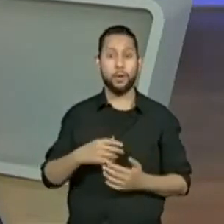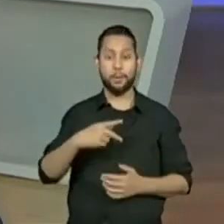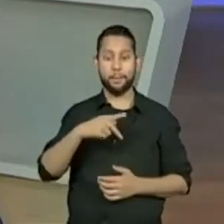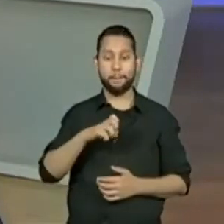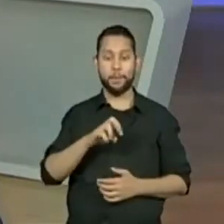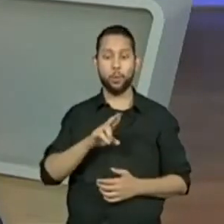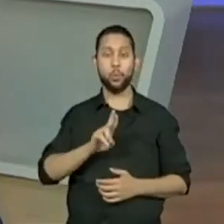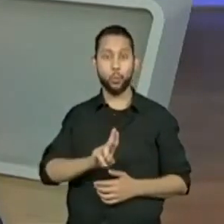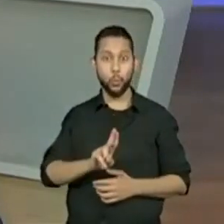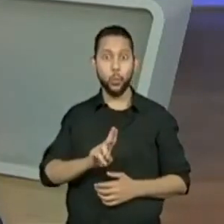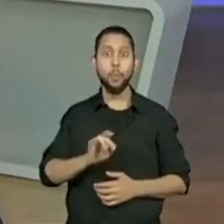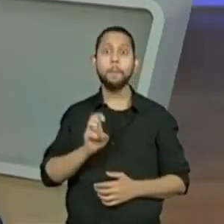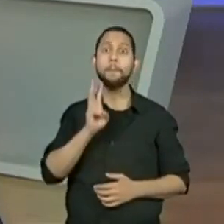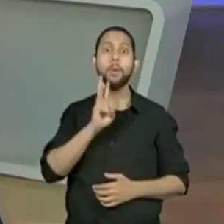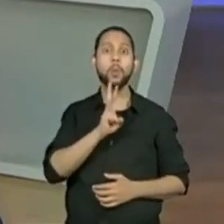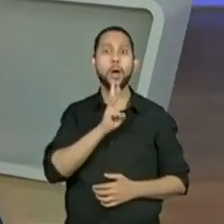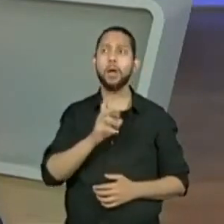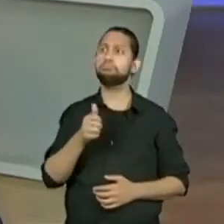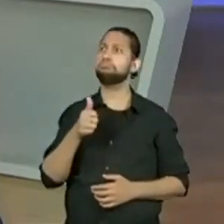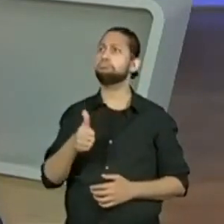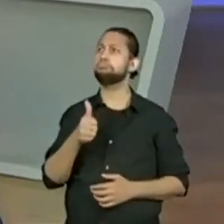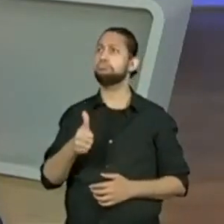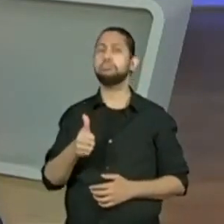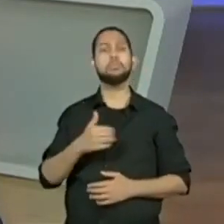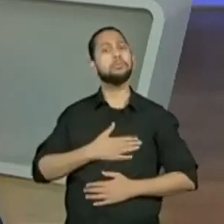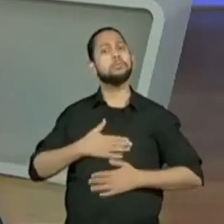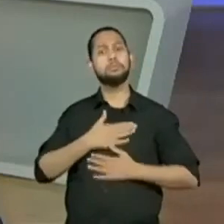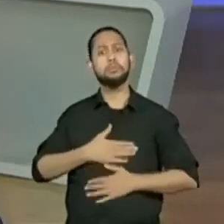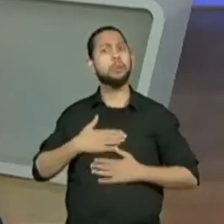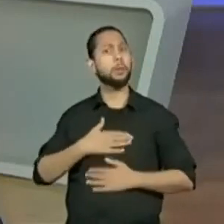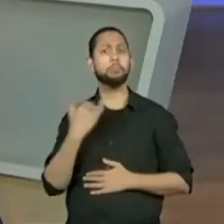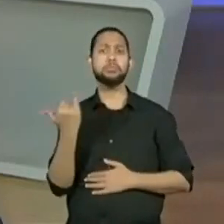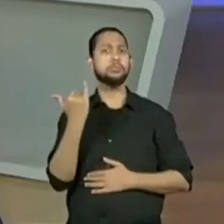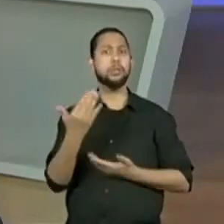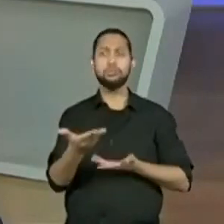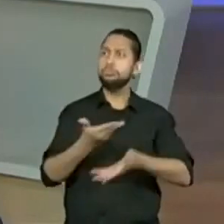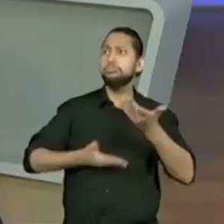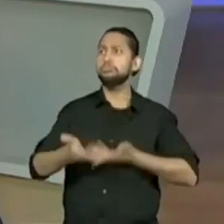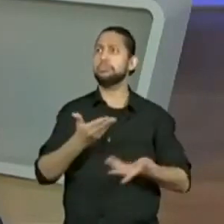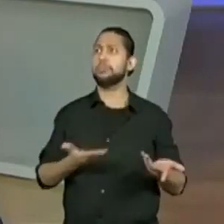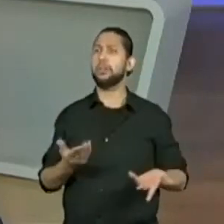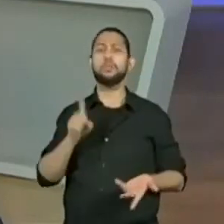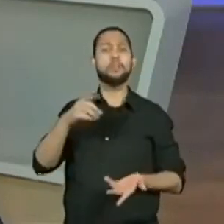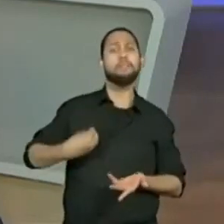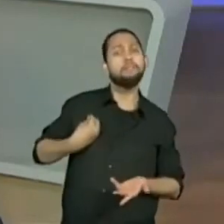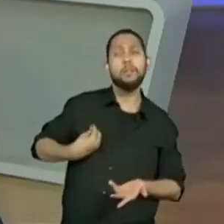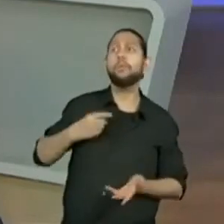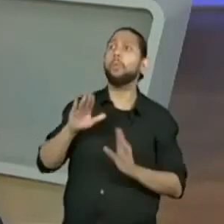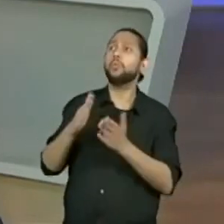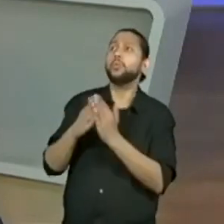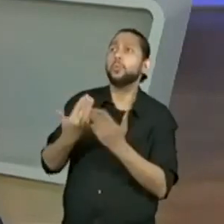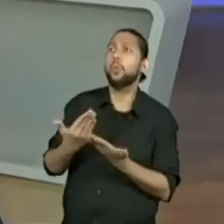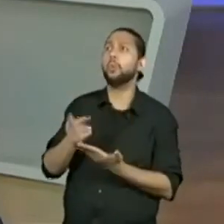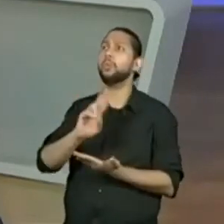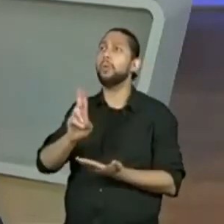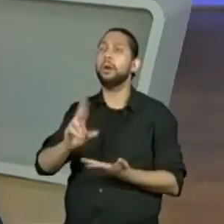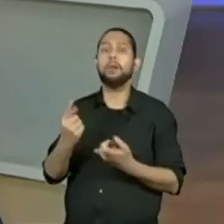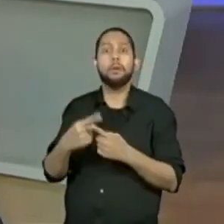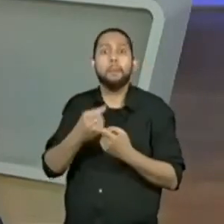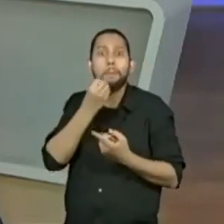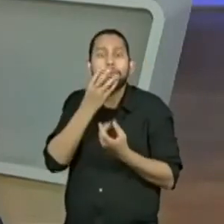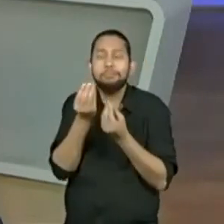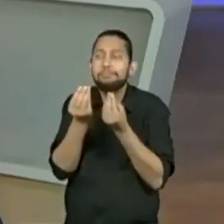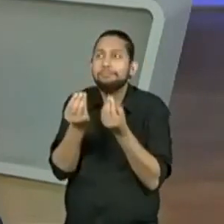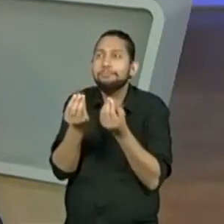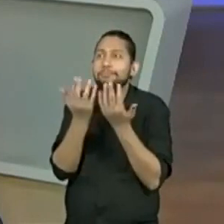Mauá. Legal! Gente, isso é muito importante para nós. É a presença de todos vocês. Porque isso aqui só acontece